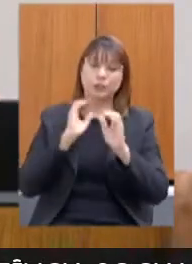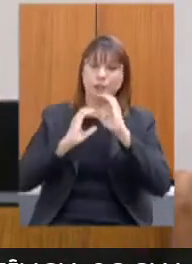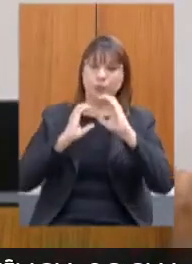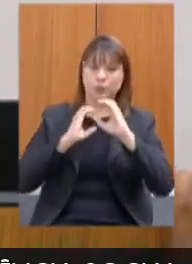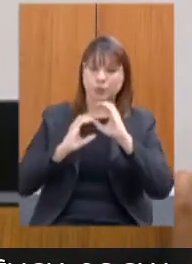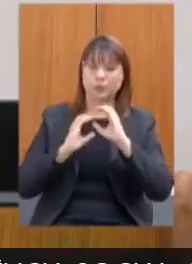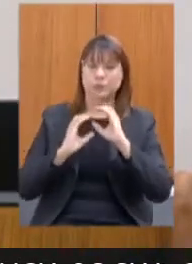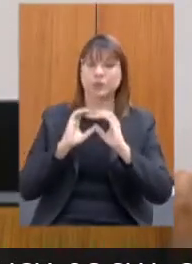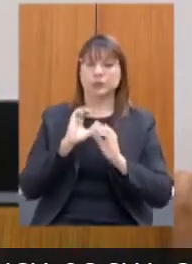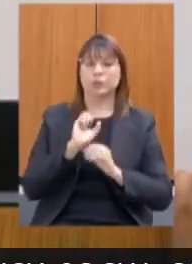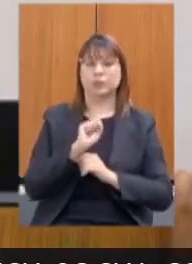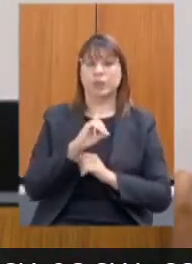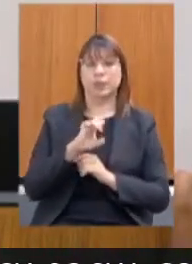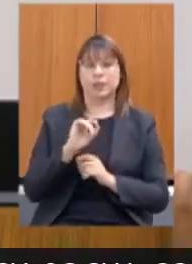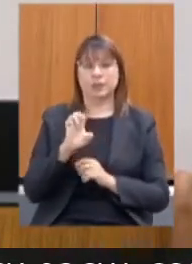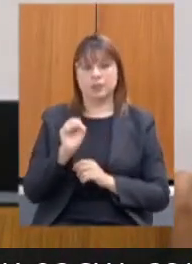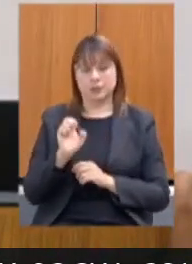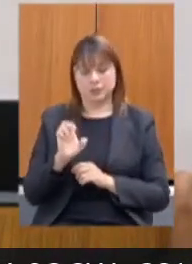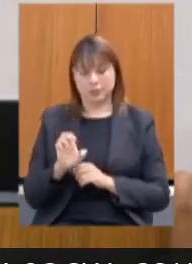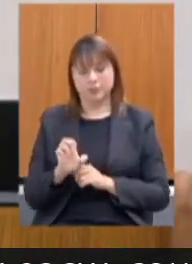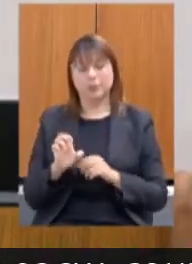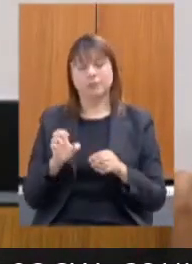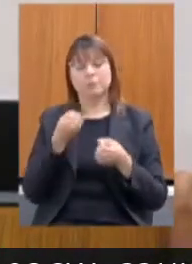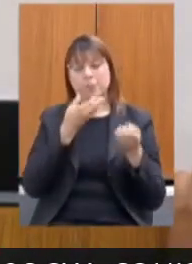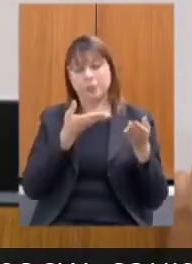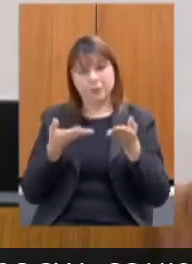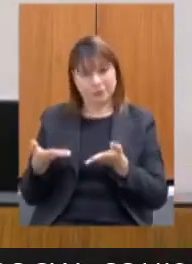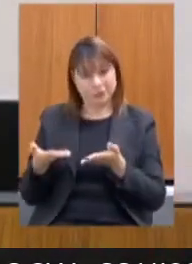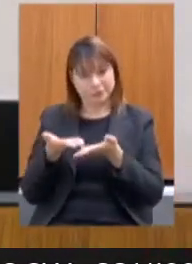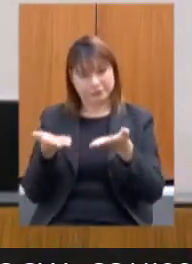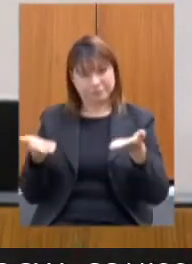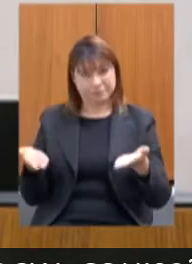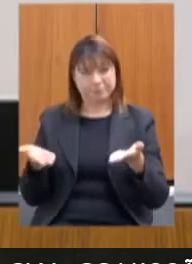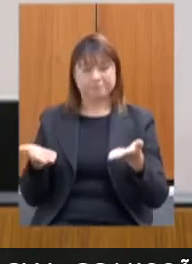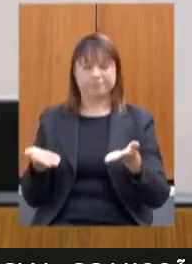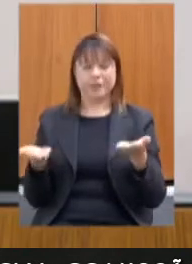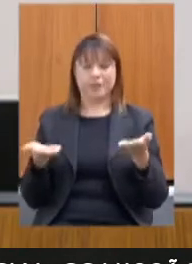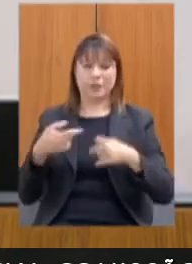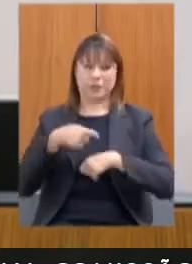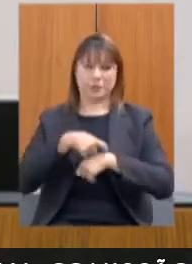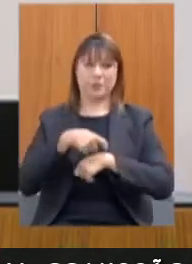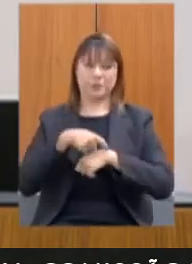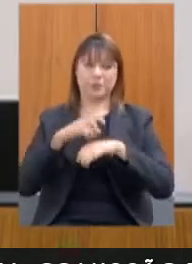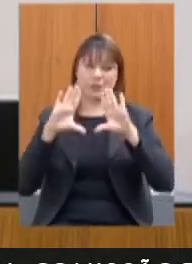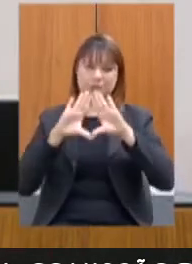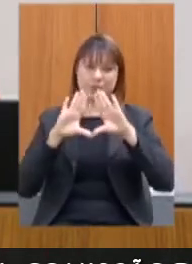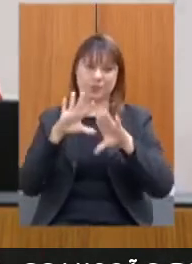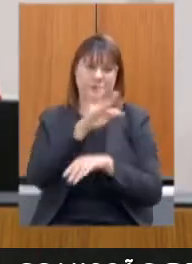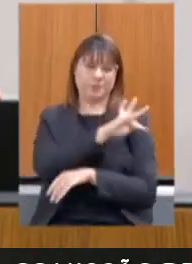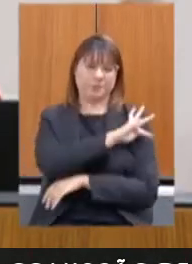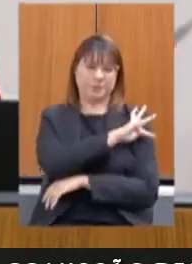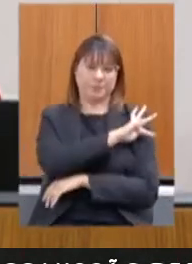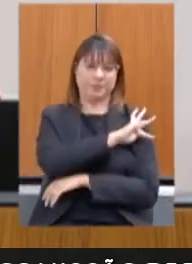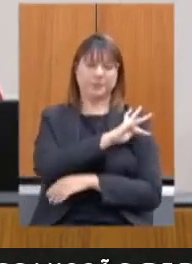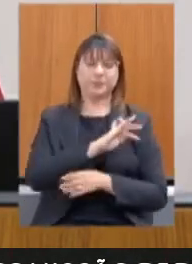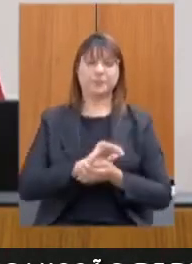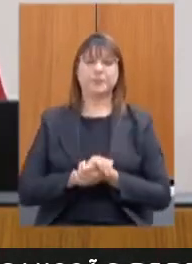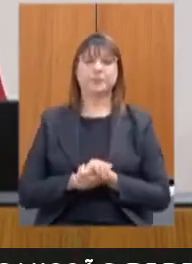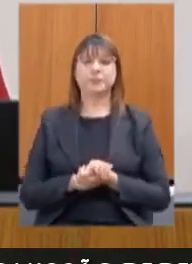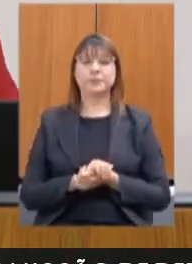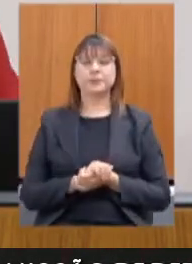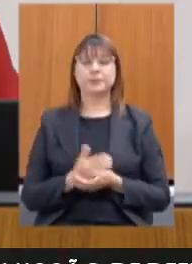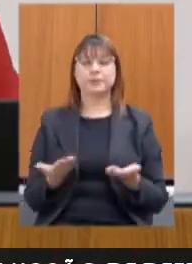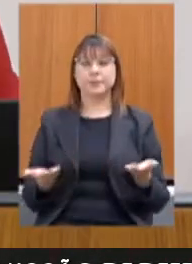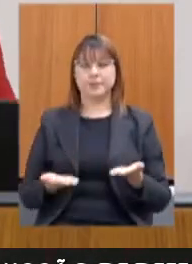CEDESI. Sejam todos e todas bem-vindas a mais essa etapa do Assembleia Fiscaliza. Nós vamos,